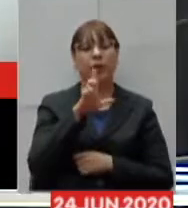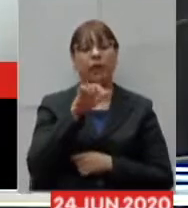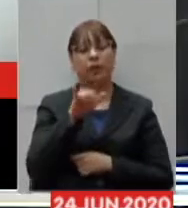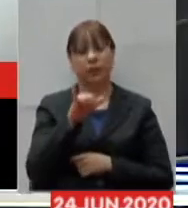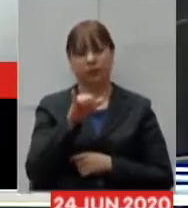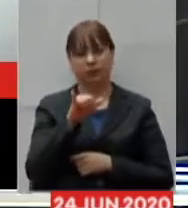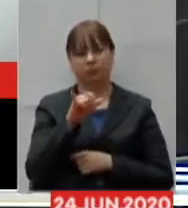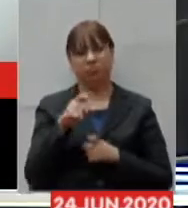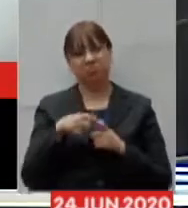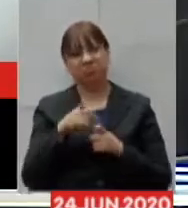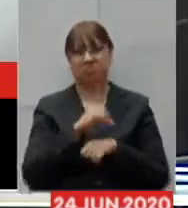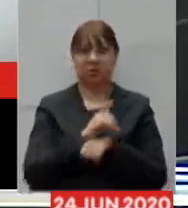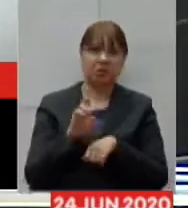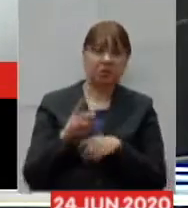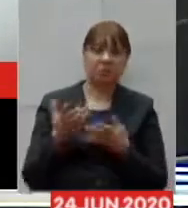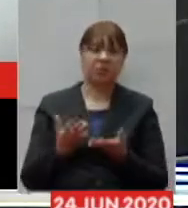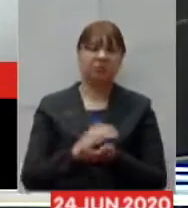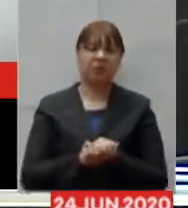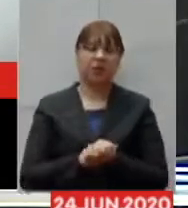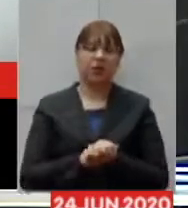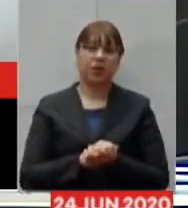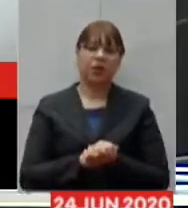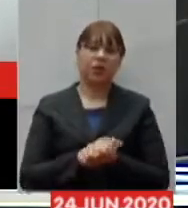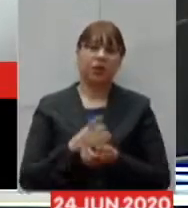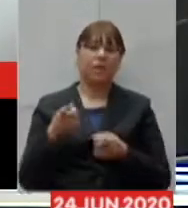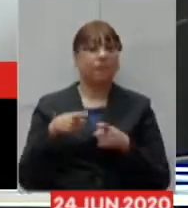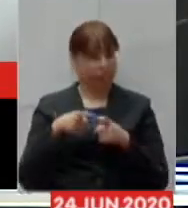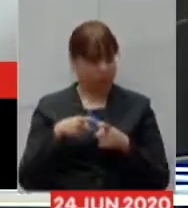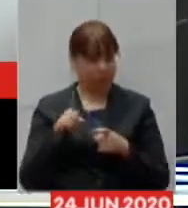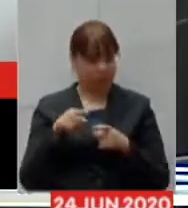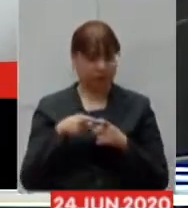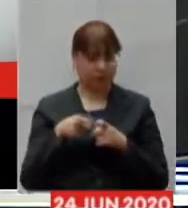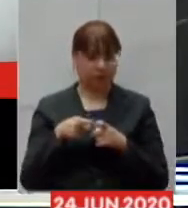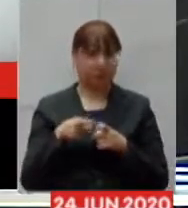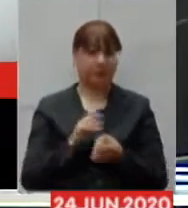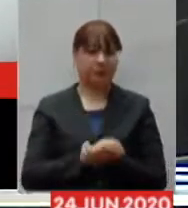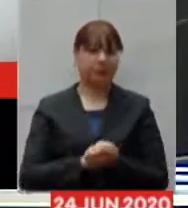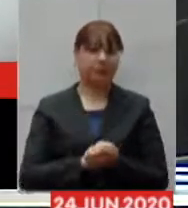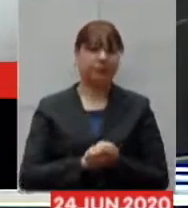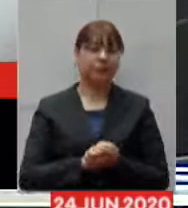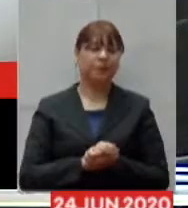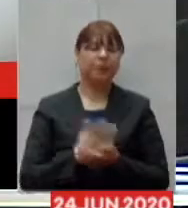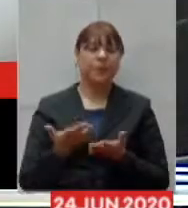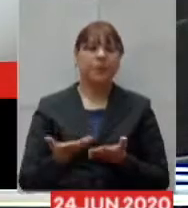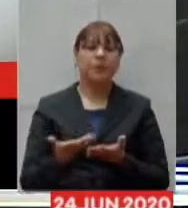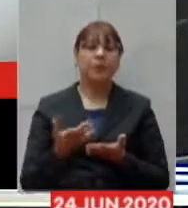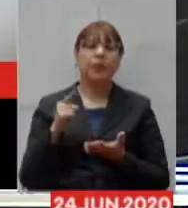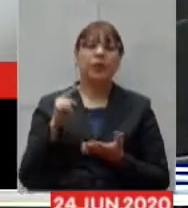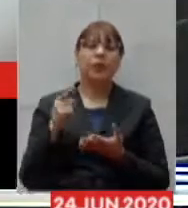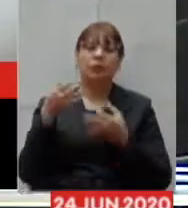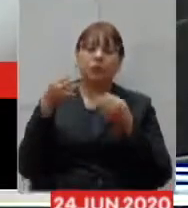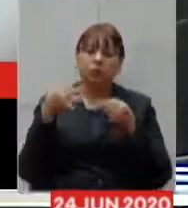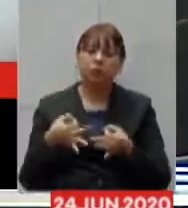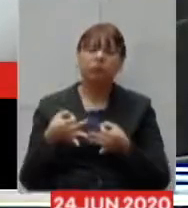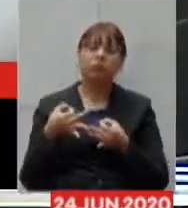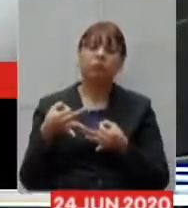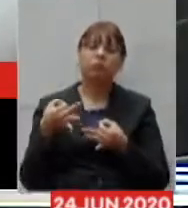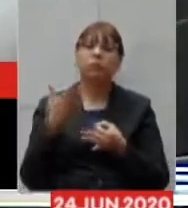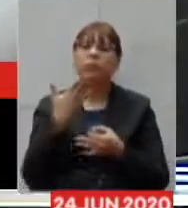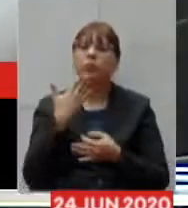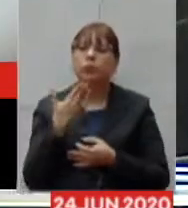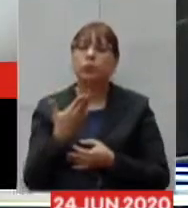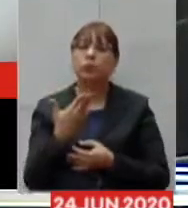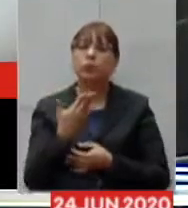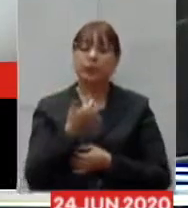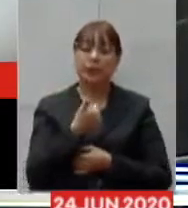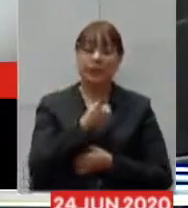nosso decano aqui da casa médico empresário secretário estamos reafirmando o pedido de